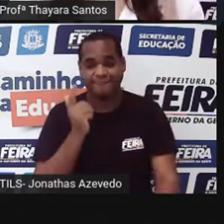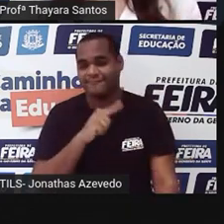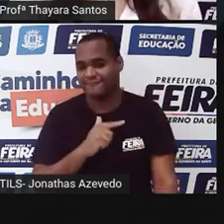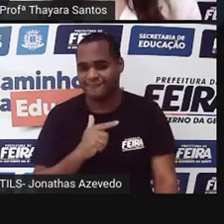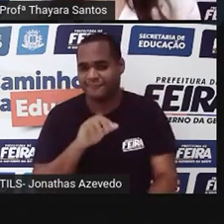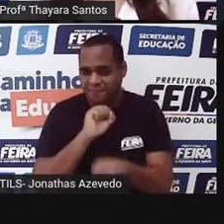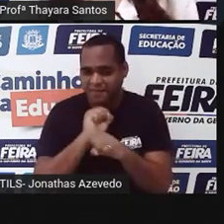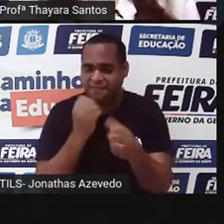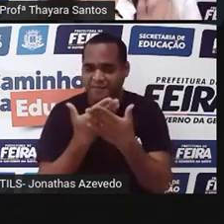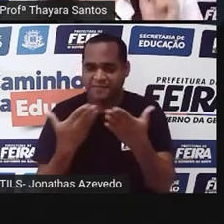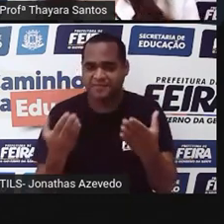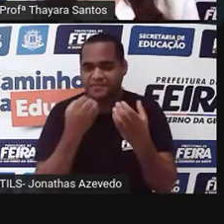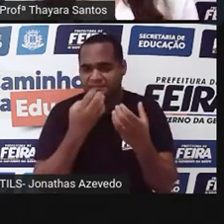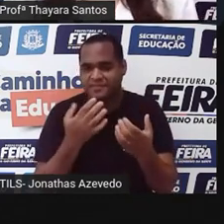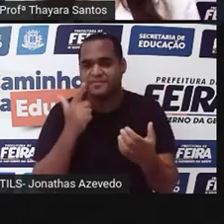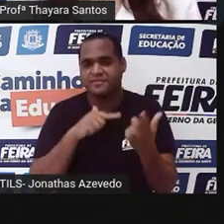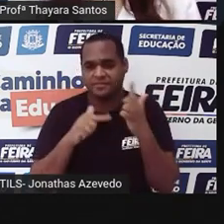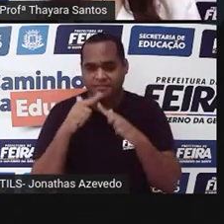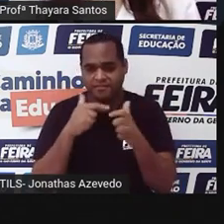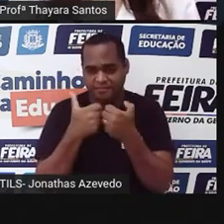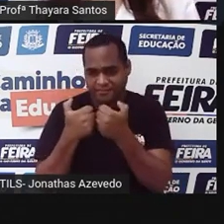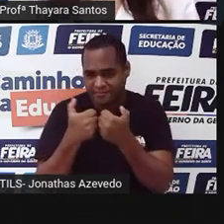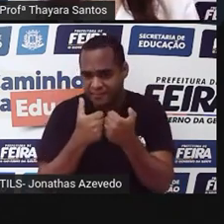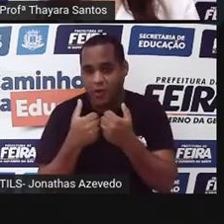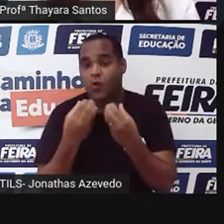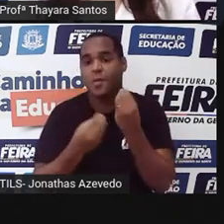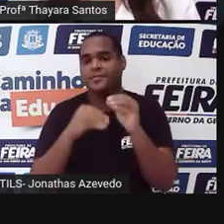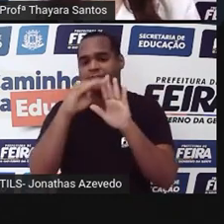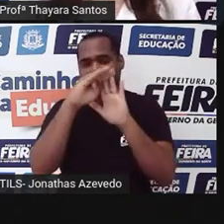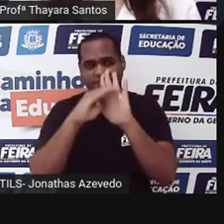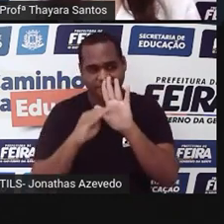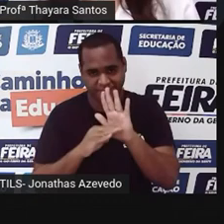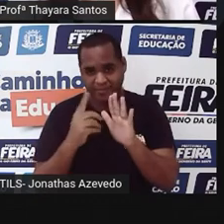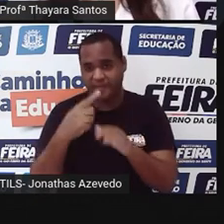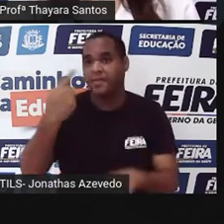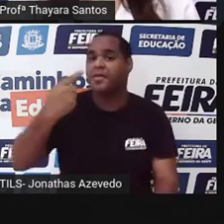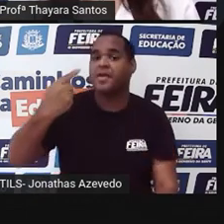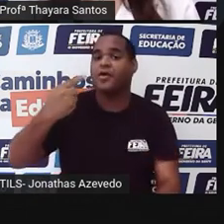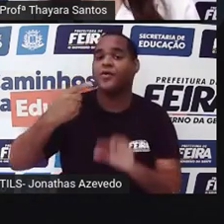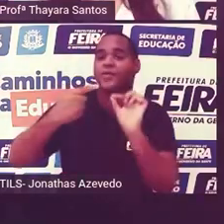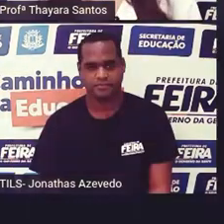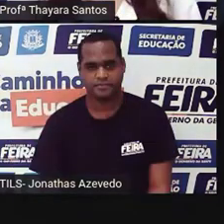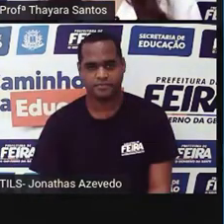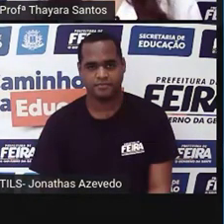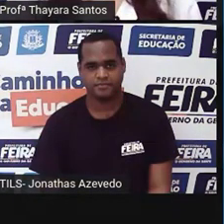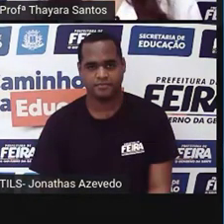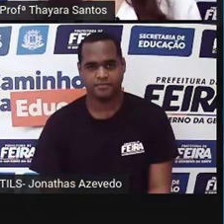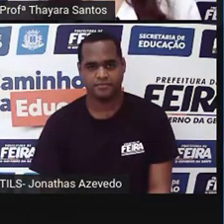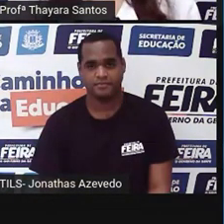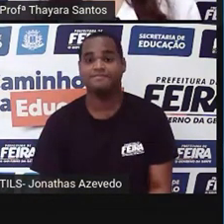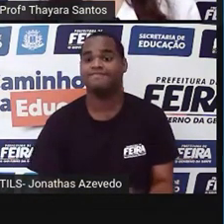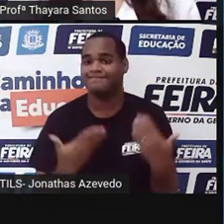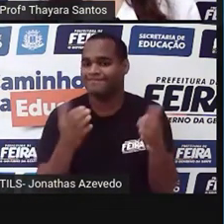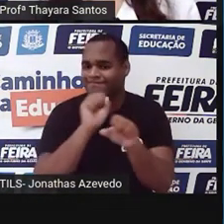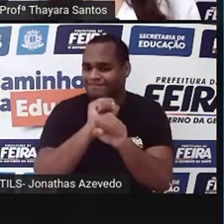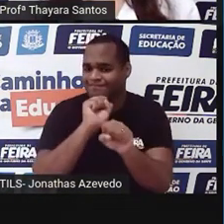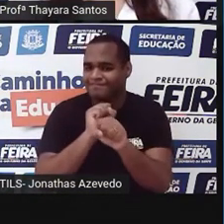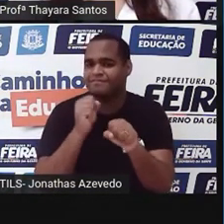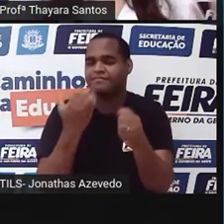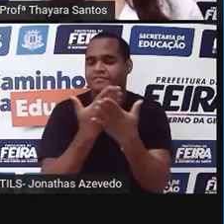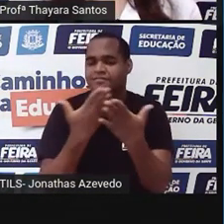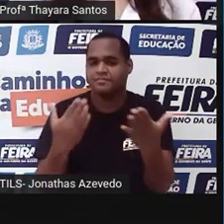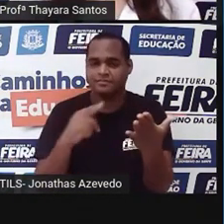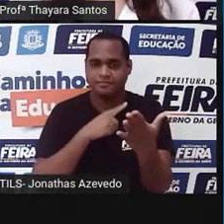espero vocês aí jogando. Eu quero ver esse ranking como é que vai ficar. Quem é vai estar em primeiro aí nesse jogo? Espero que vocês